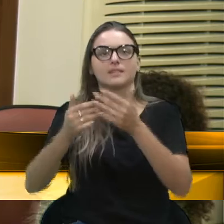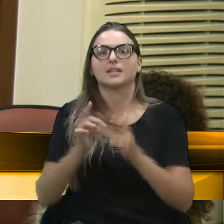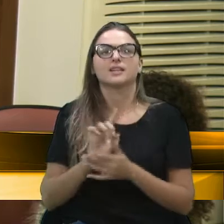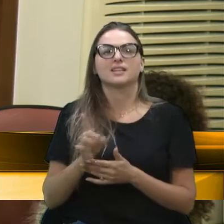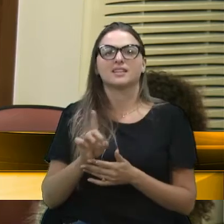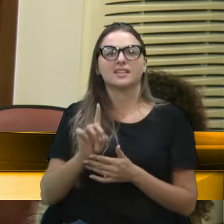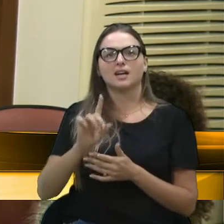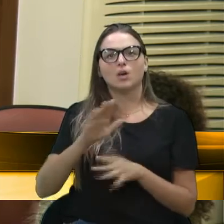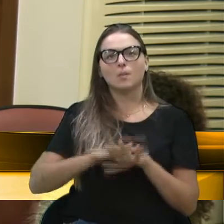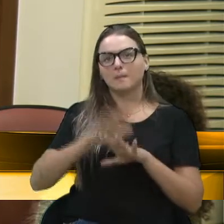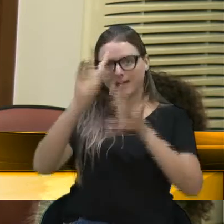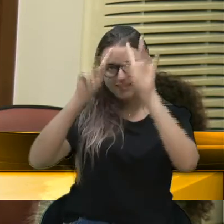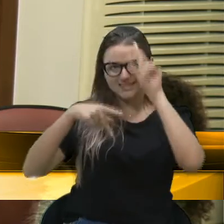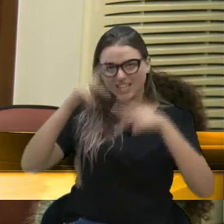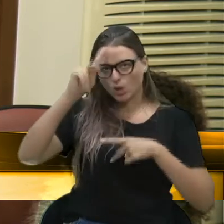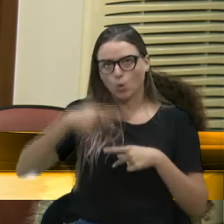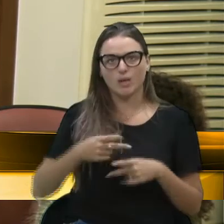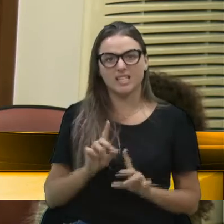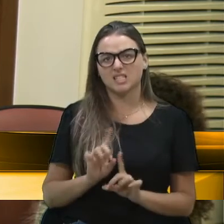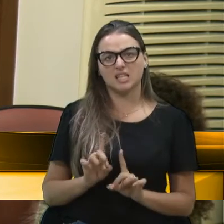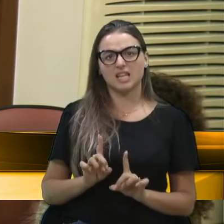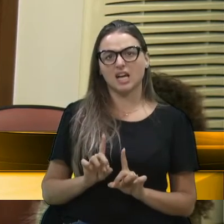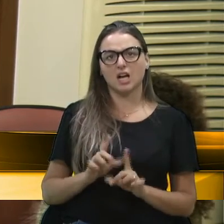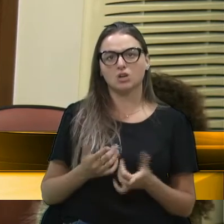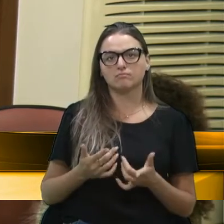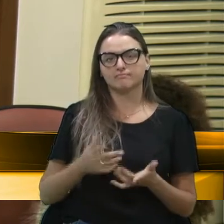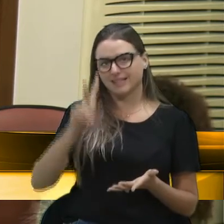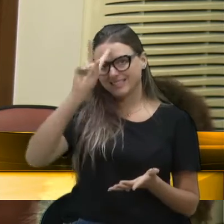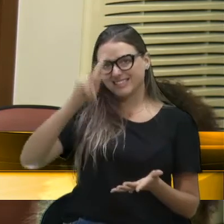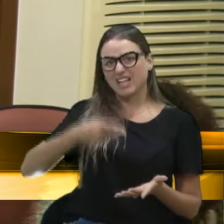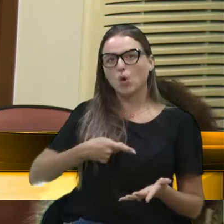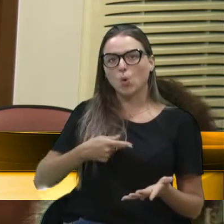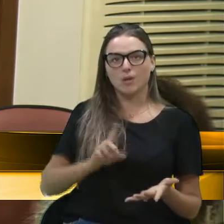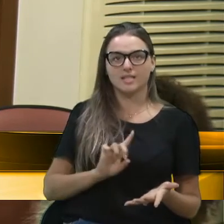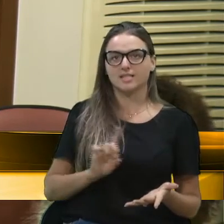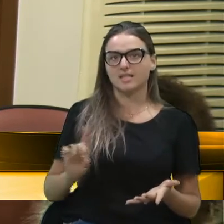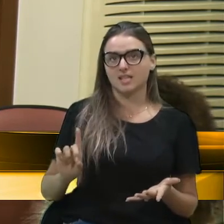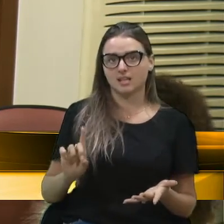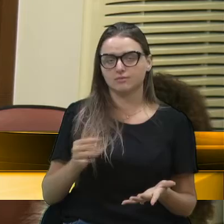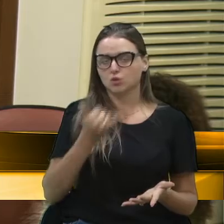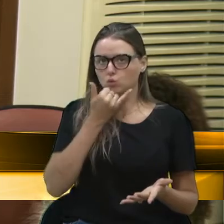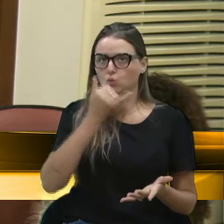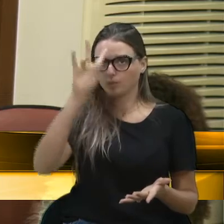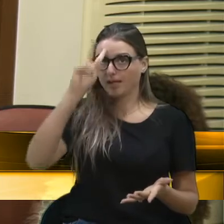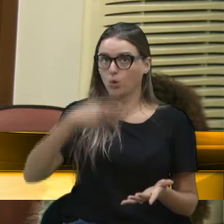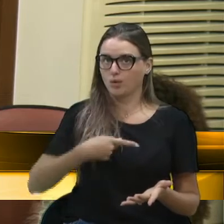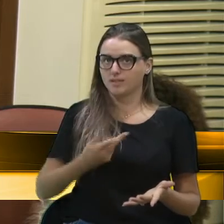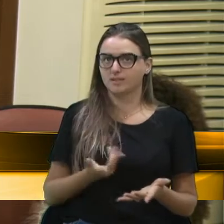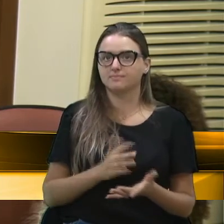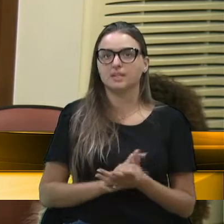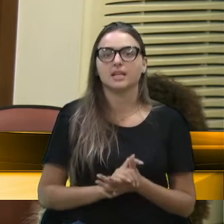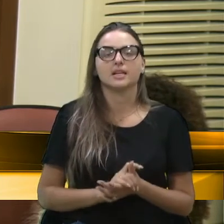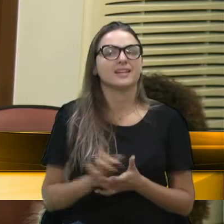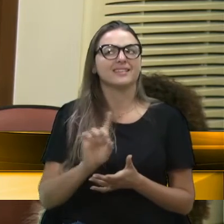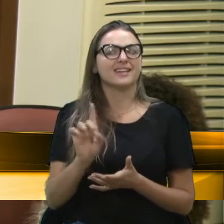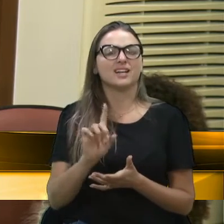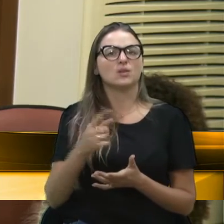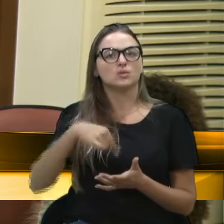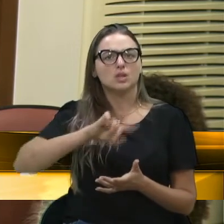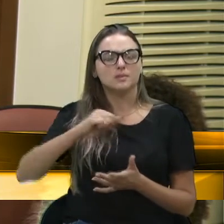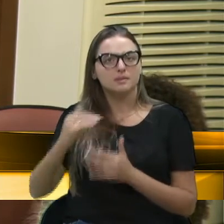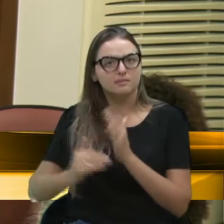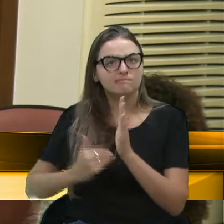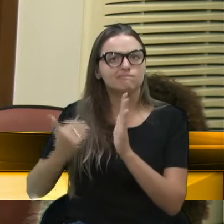egoísmo mais aguçado. Então, essa provocação da quaresma, para que a gente dialogue, para que a gente reconheça as